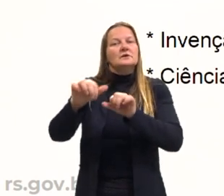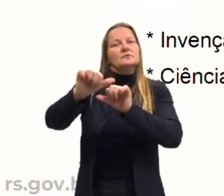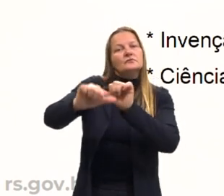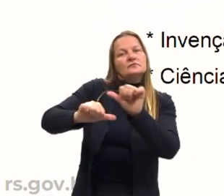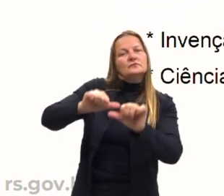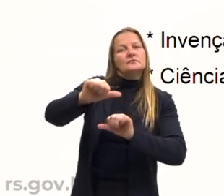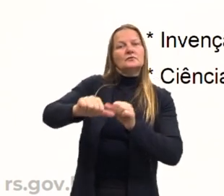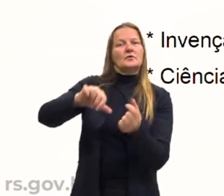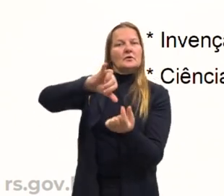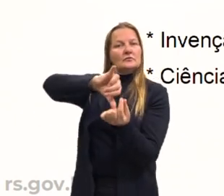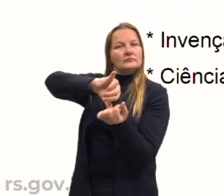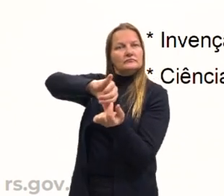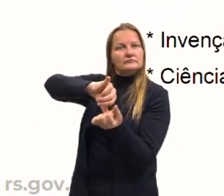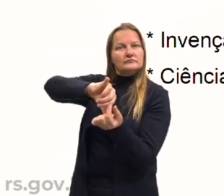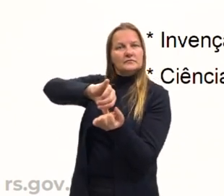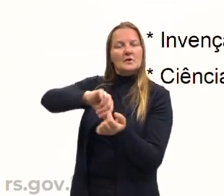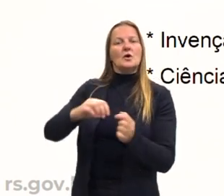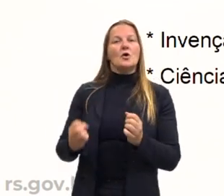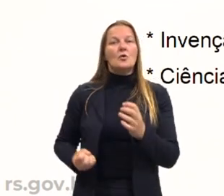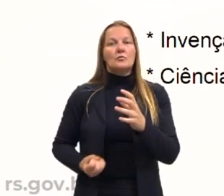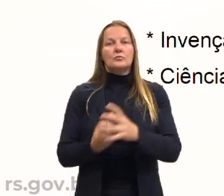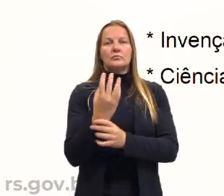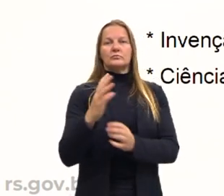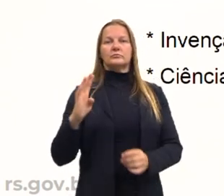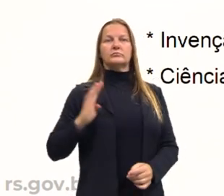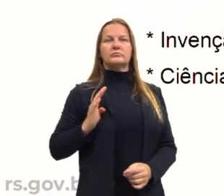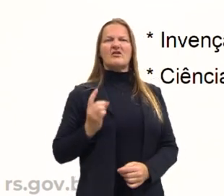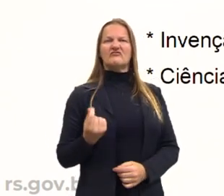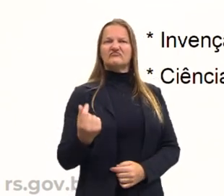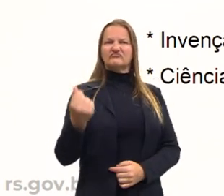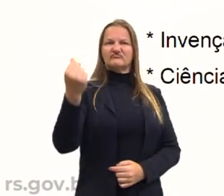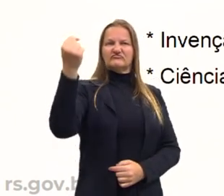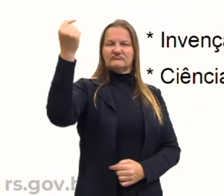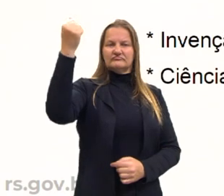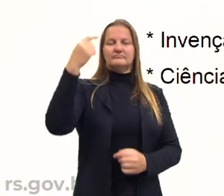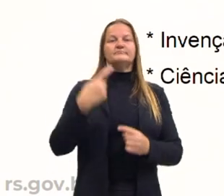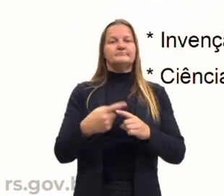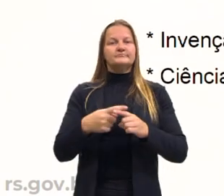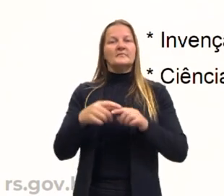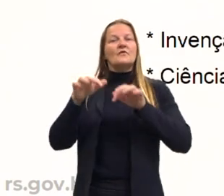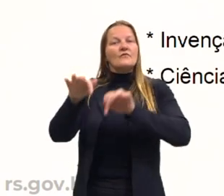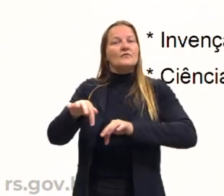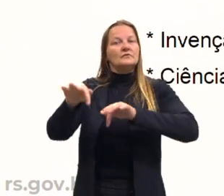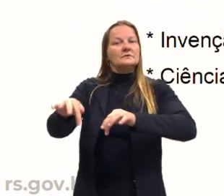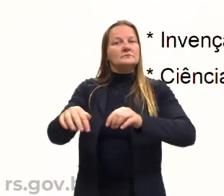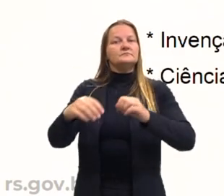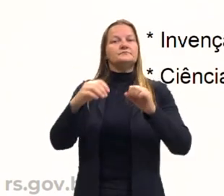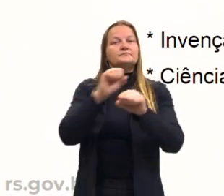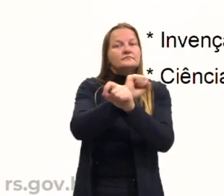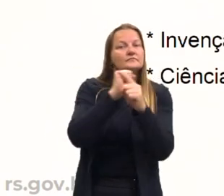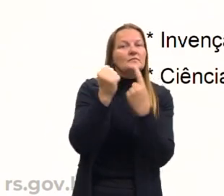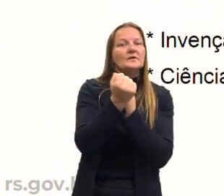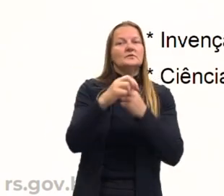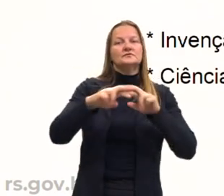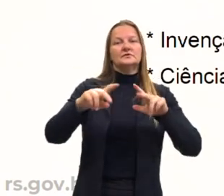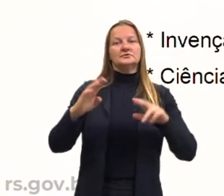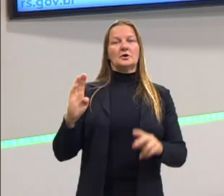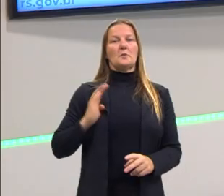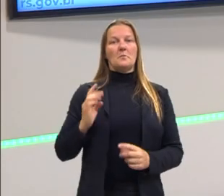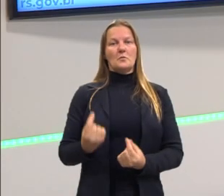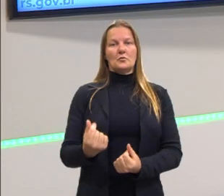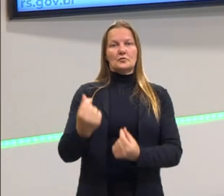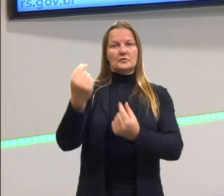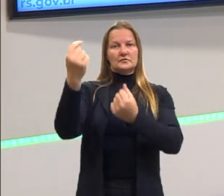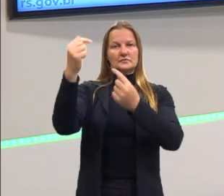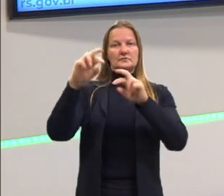com o surgimento da burguesia, o feudalismo, uma sociedade estamental, e a burguesia é